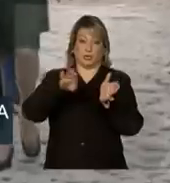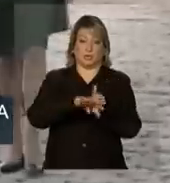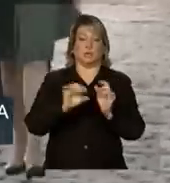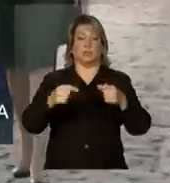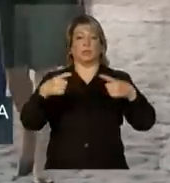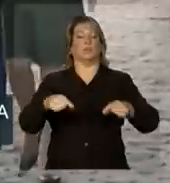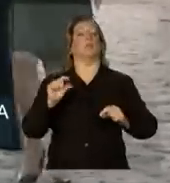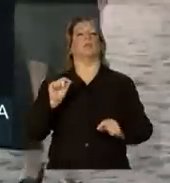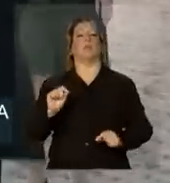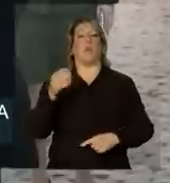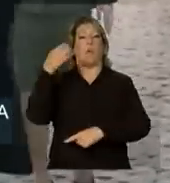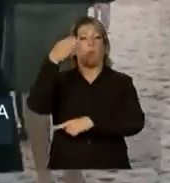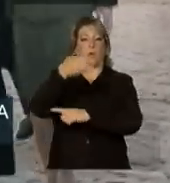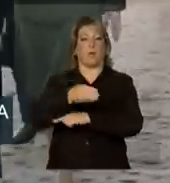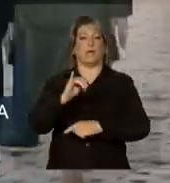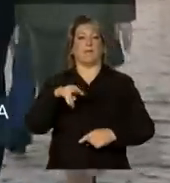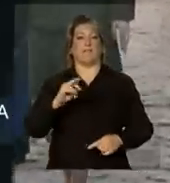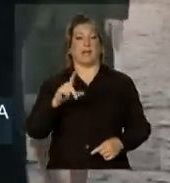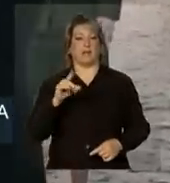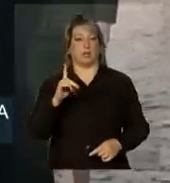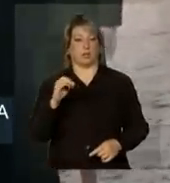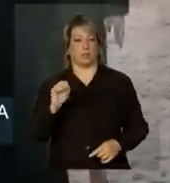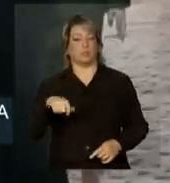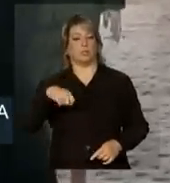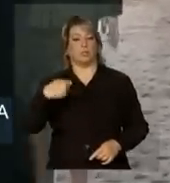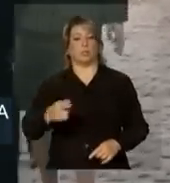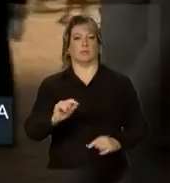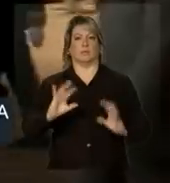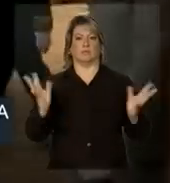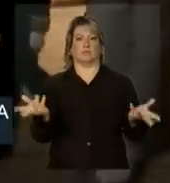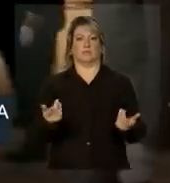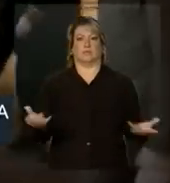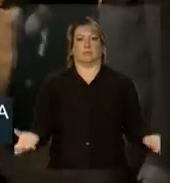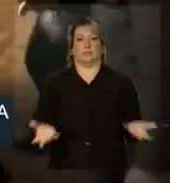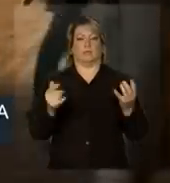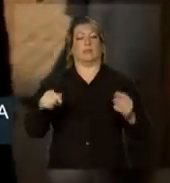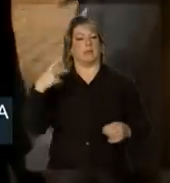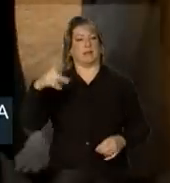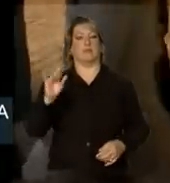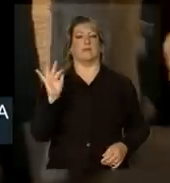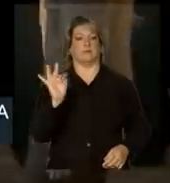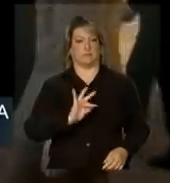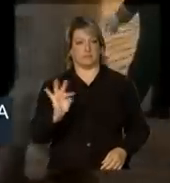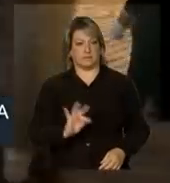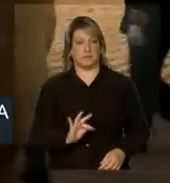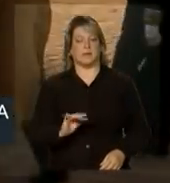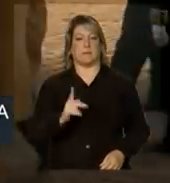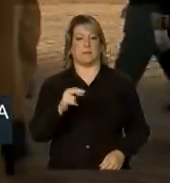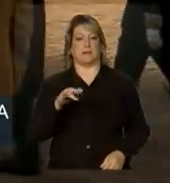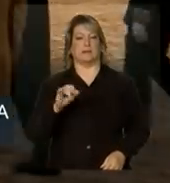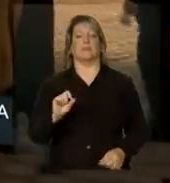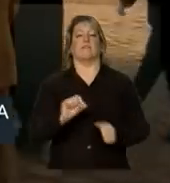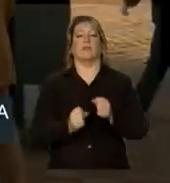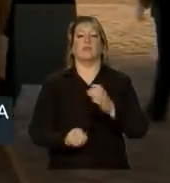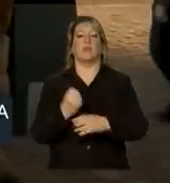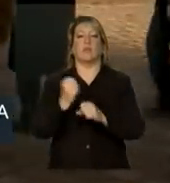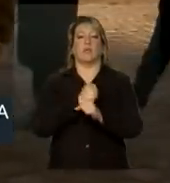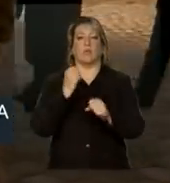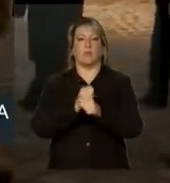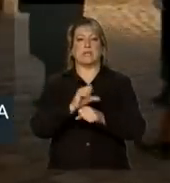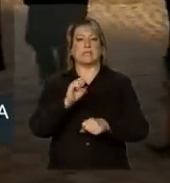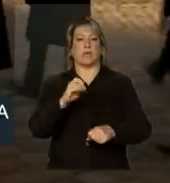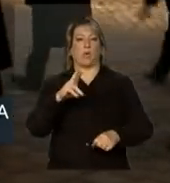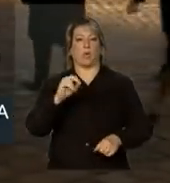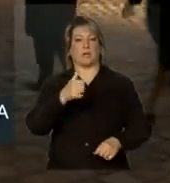no Hotel Nacional dos Inválidos, que é um grande monumento parisiense construído no século XVII para dar